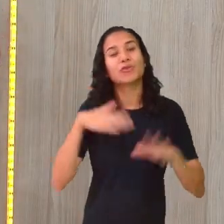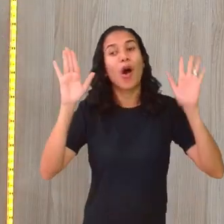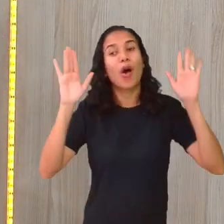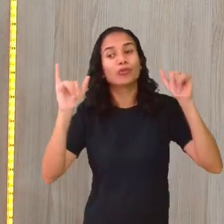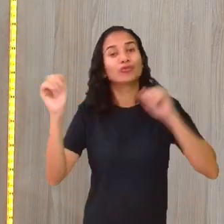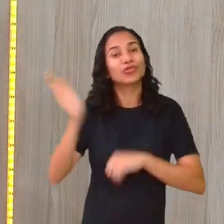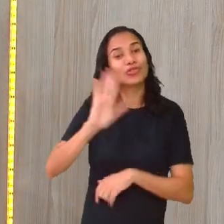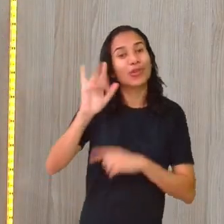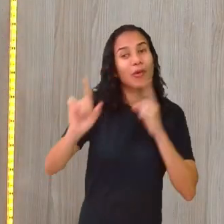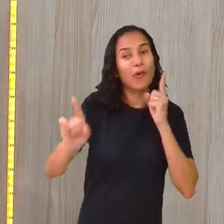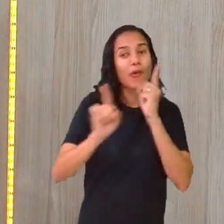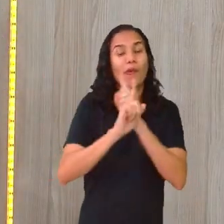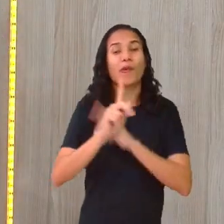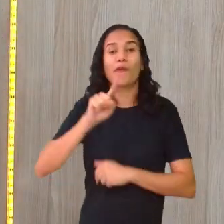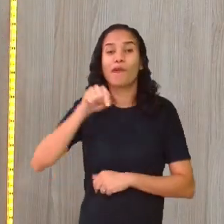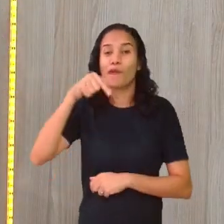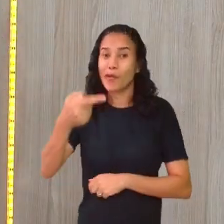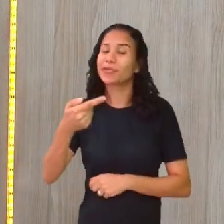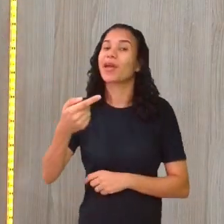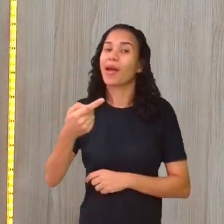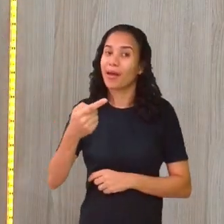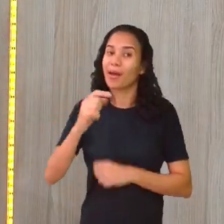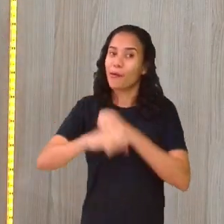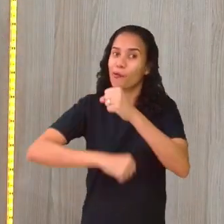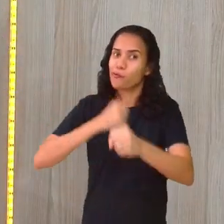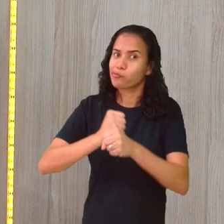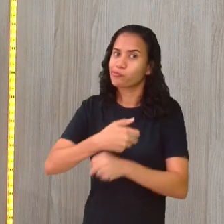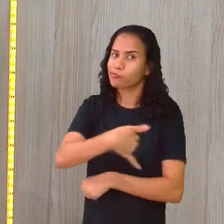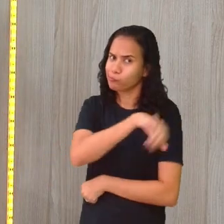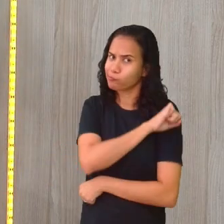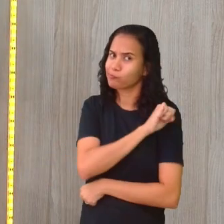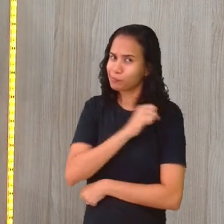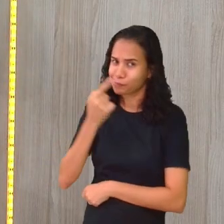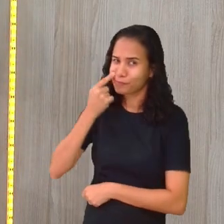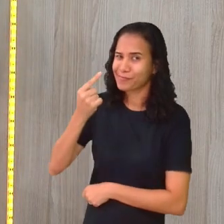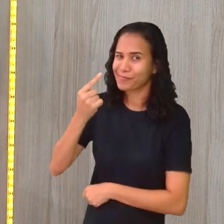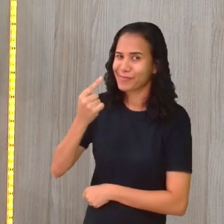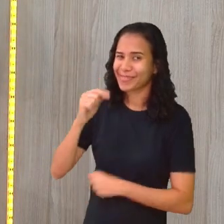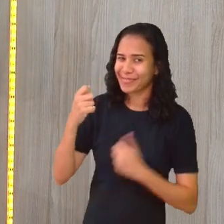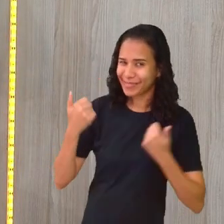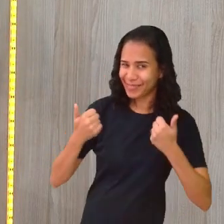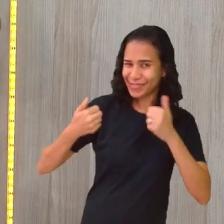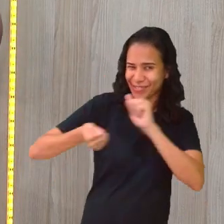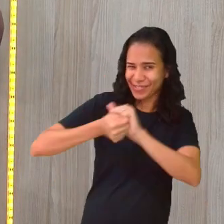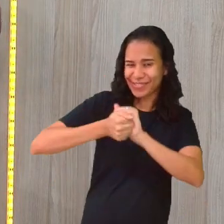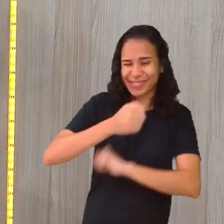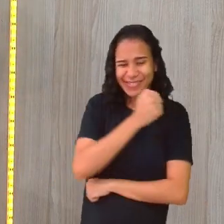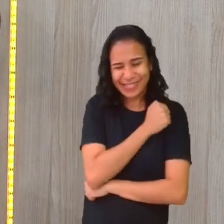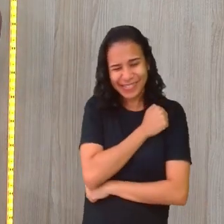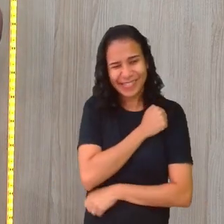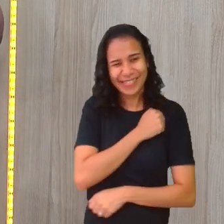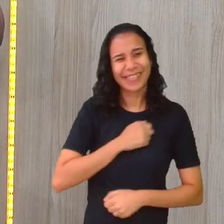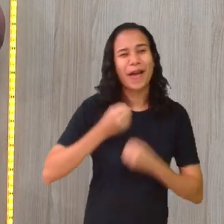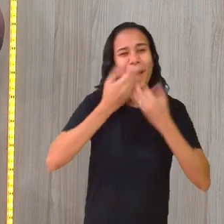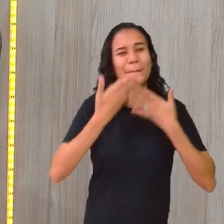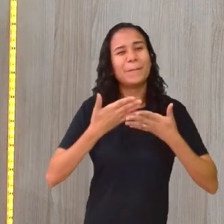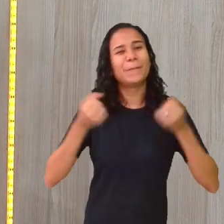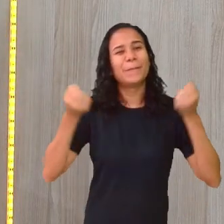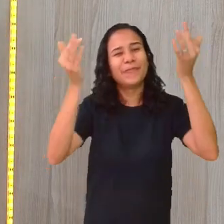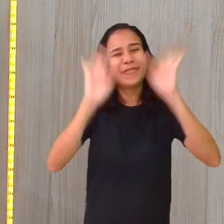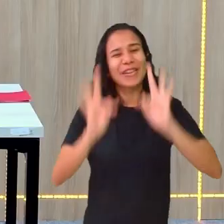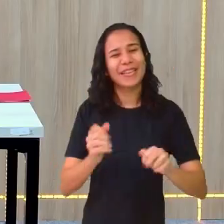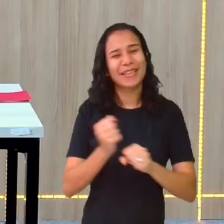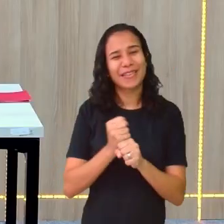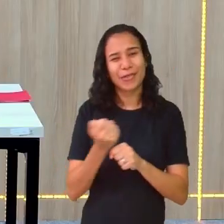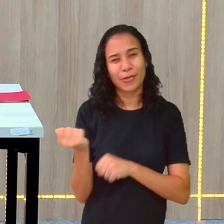tchau. Encontro vocês, encontrarei vocês ano que vem, no oitavo ano, viu? Estamos aqui. Forte abraço. Boas festas a todos.